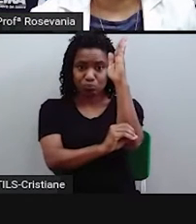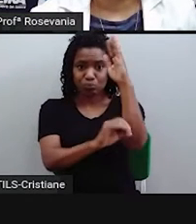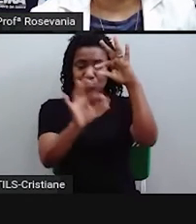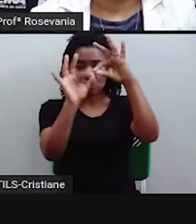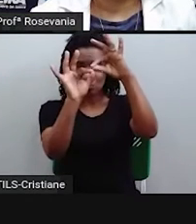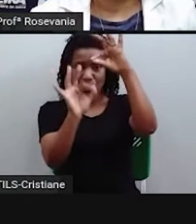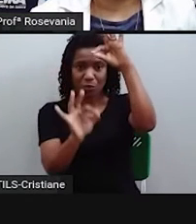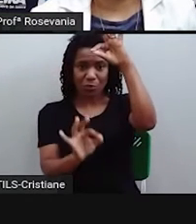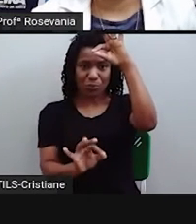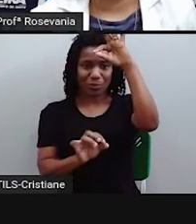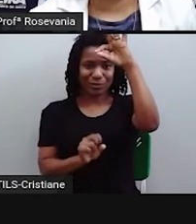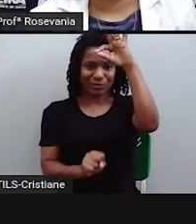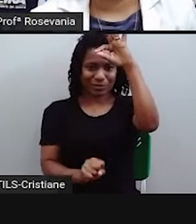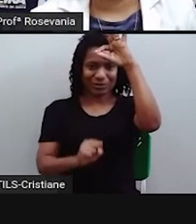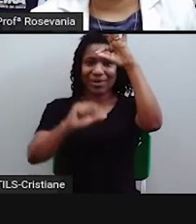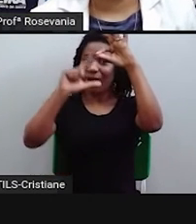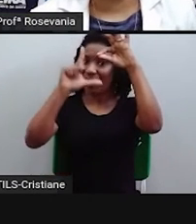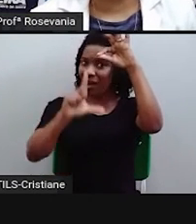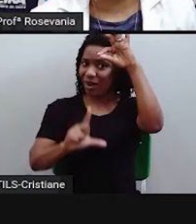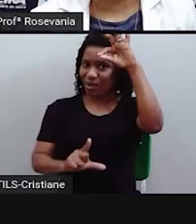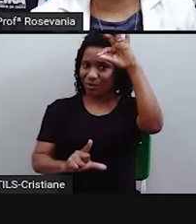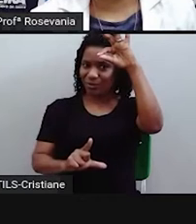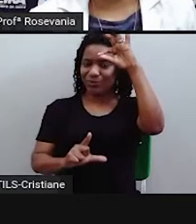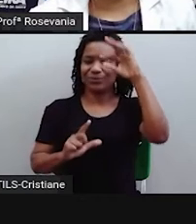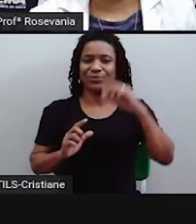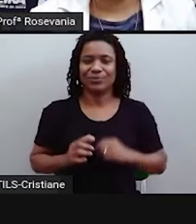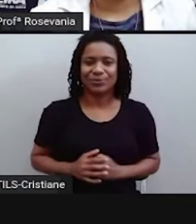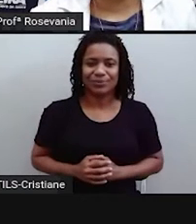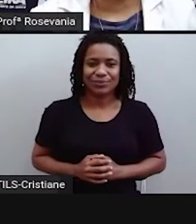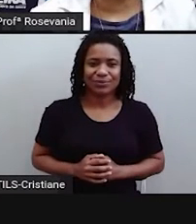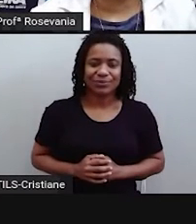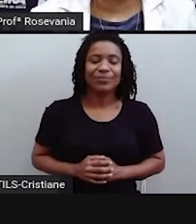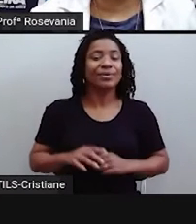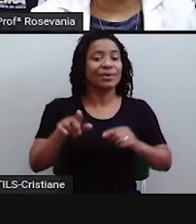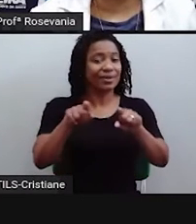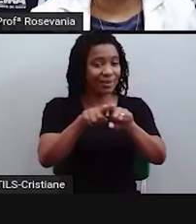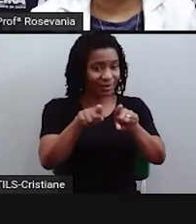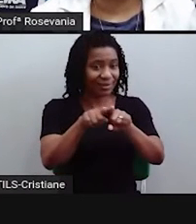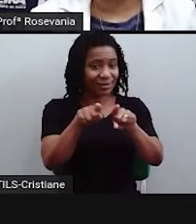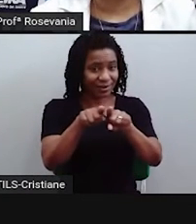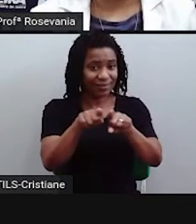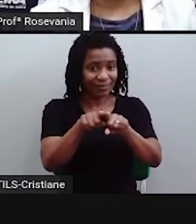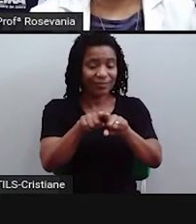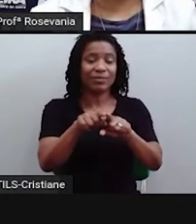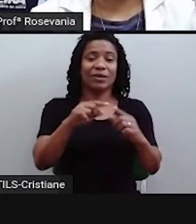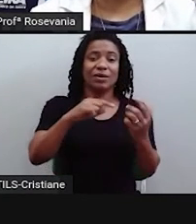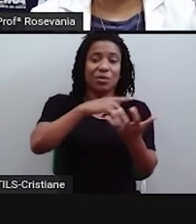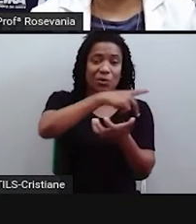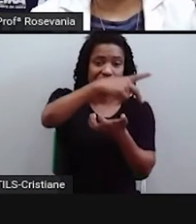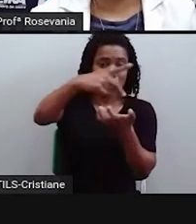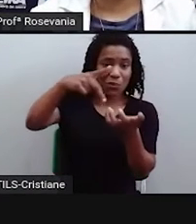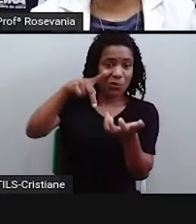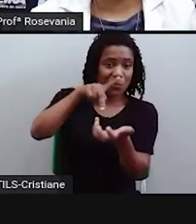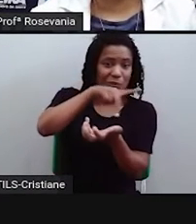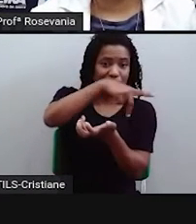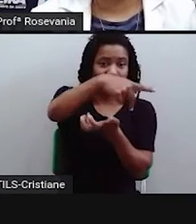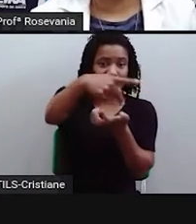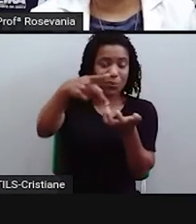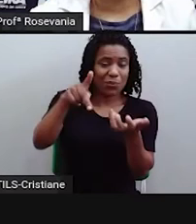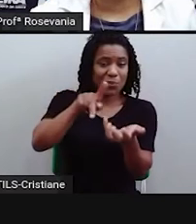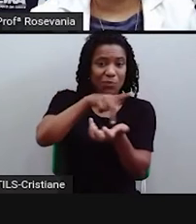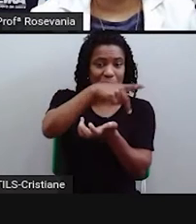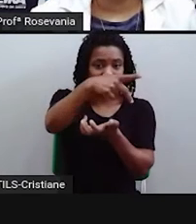três graus, aqui. Até o polo norte, 90 graus. Do mesmo jeito que eu conto os paralelos. Só que os paralelos, eles são